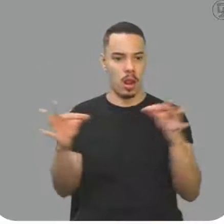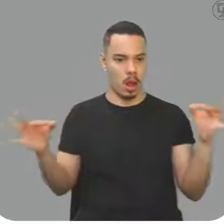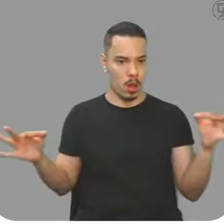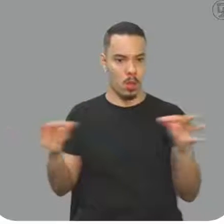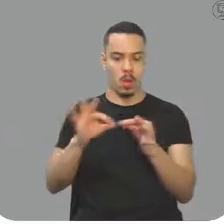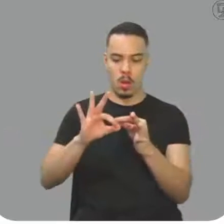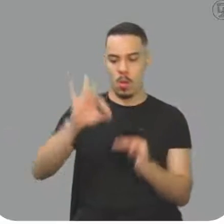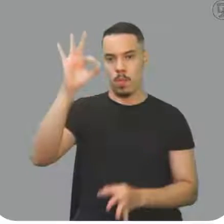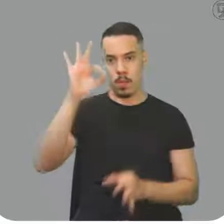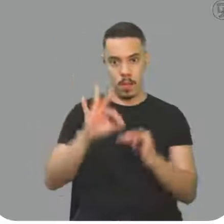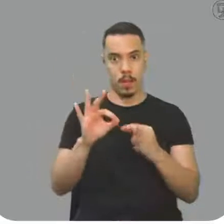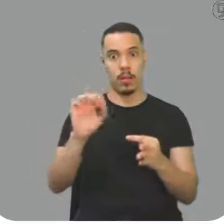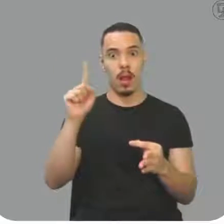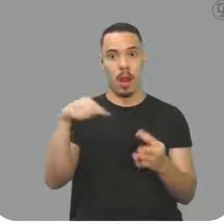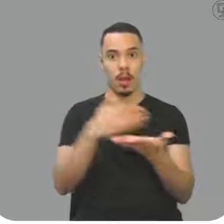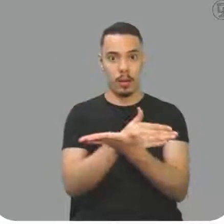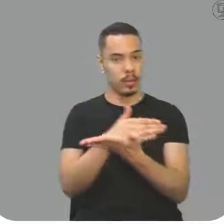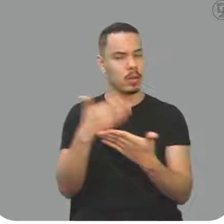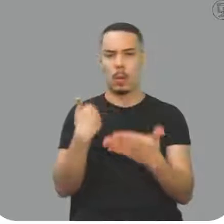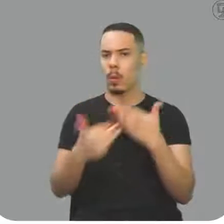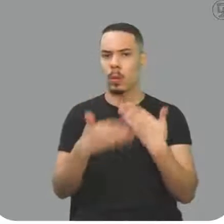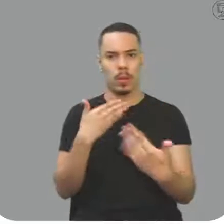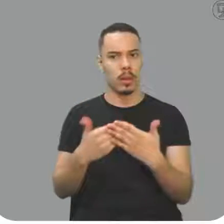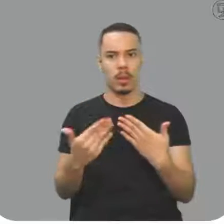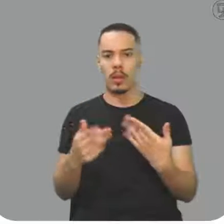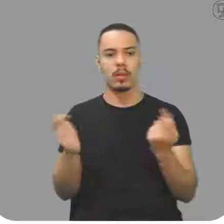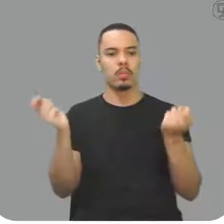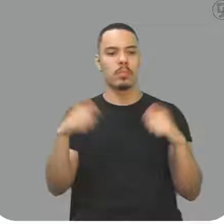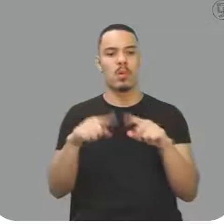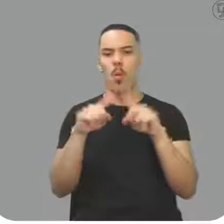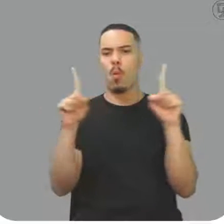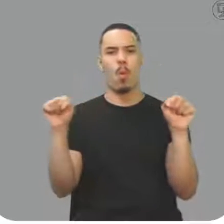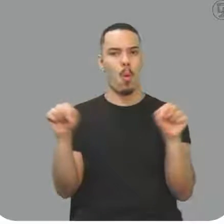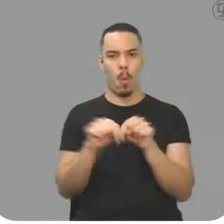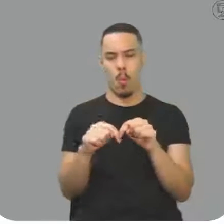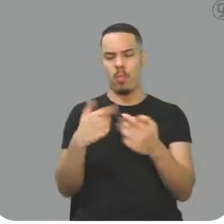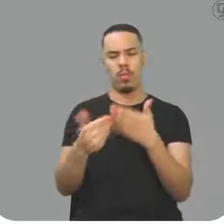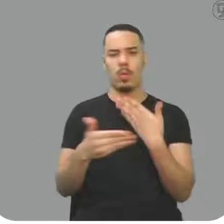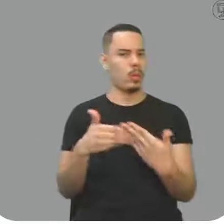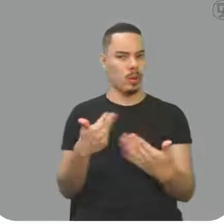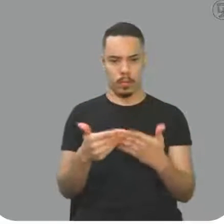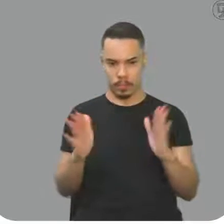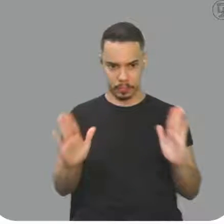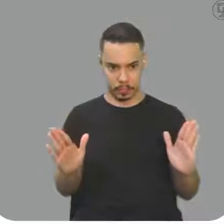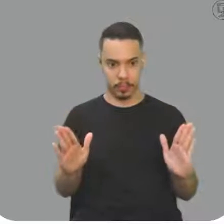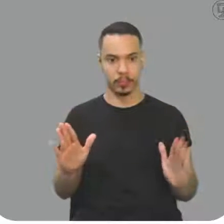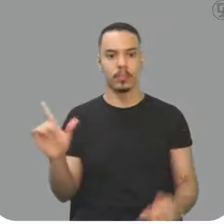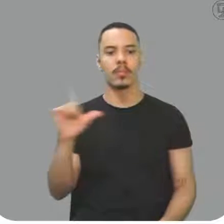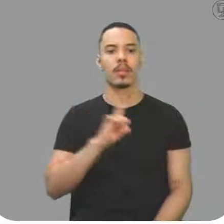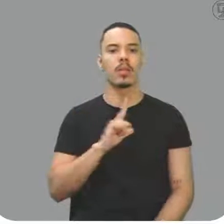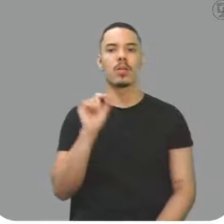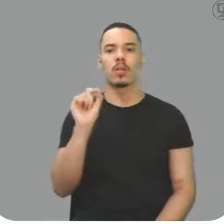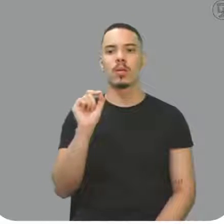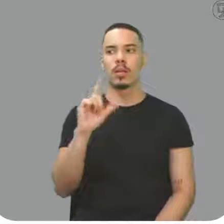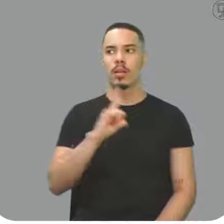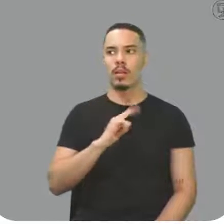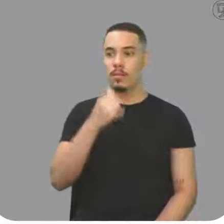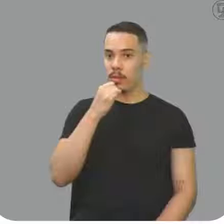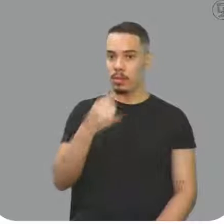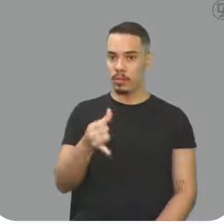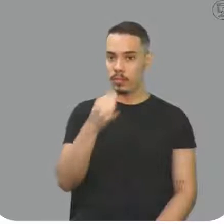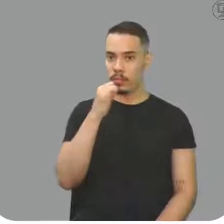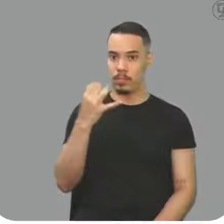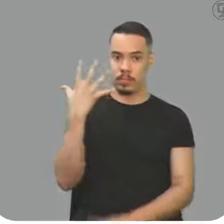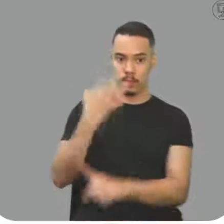comprimento inicial, qualquer que seja, não precisa ser um corpo perfeitinho não, e aí recebendo energia, o que